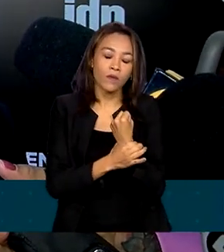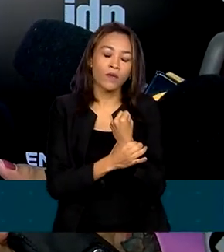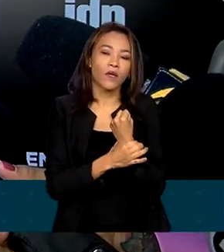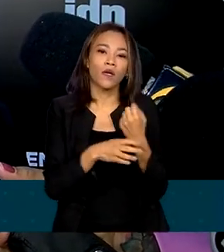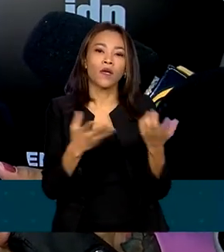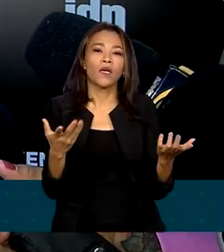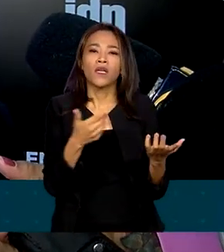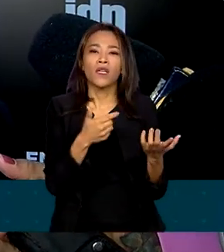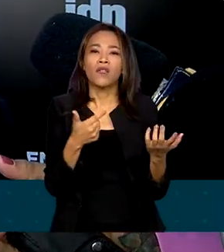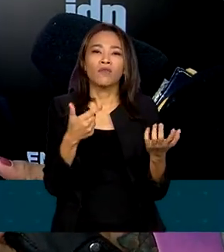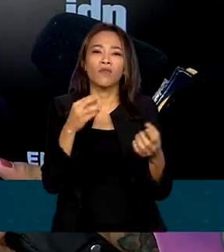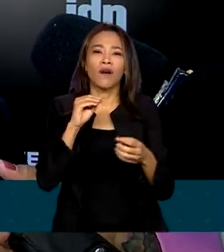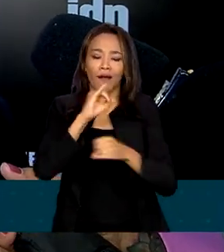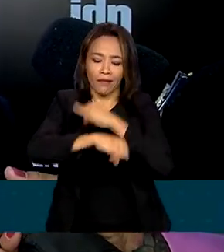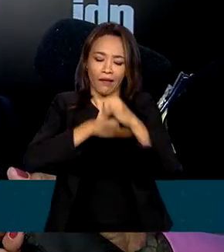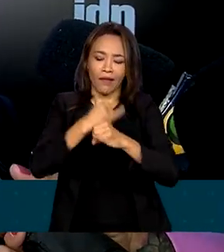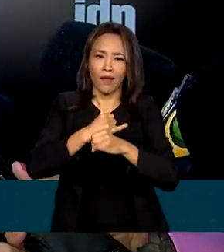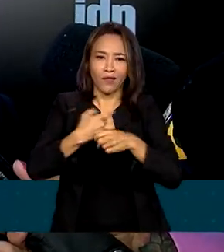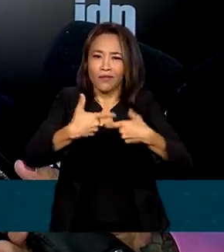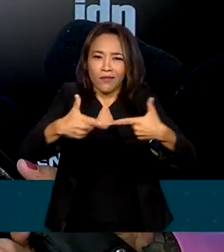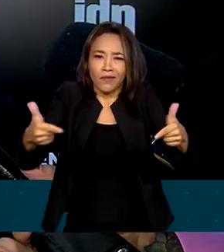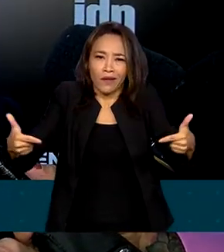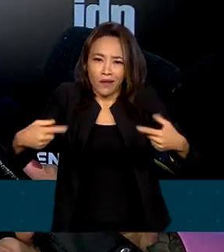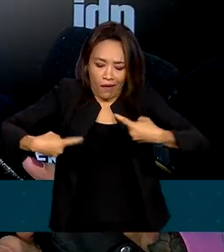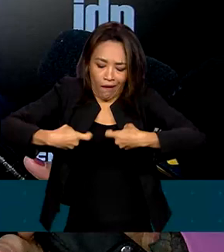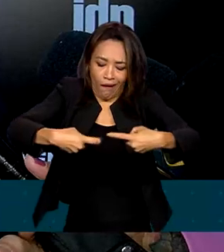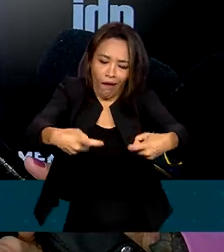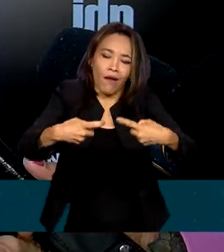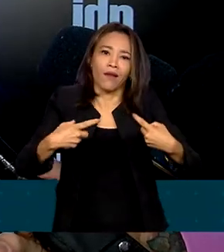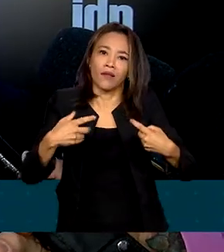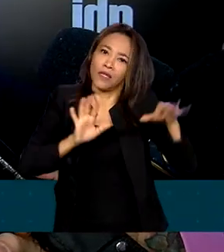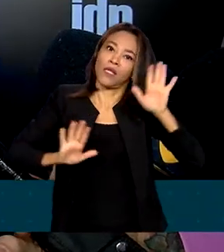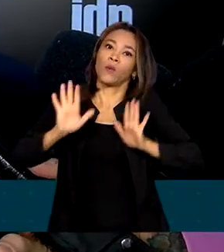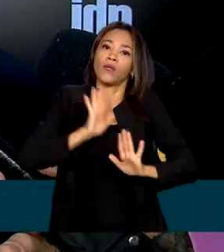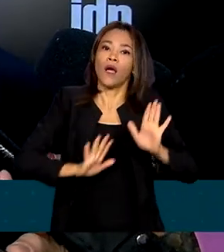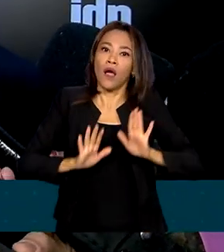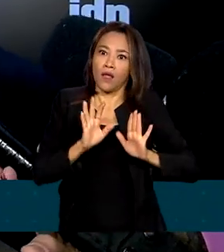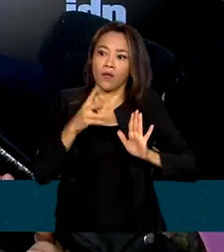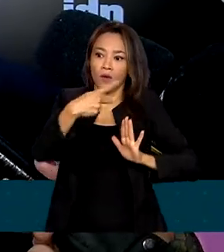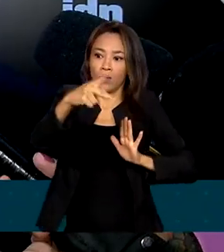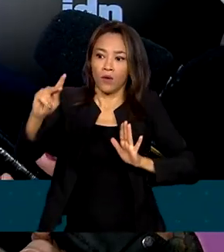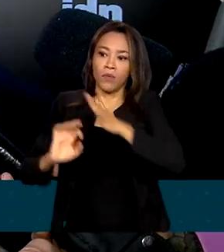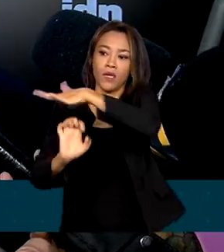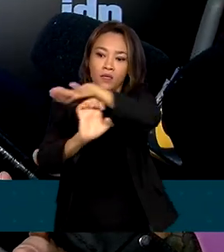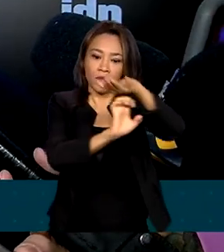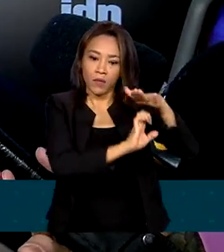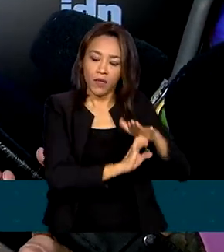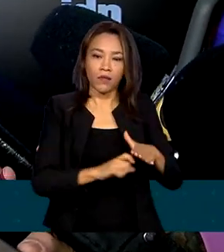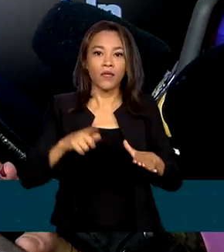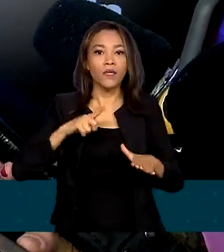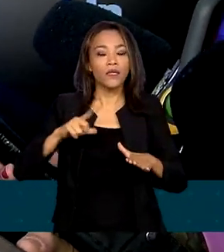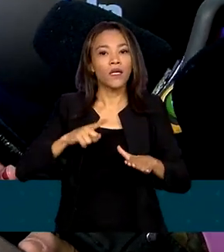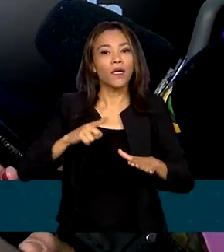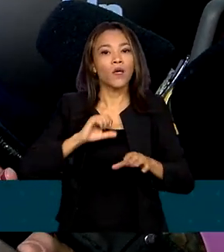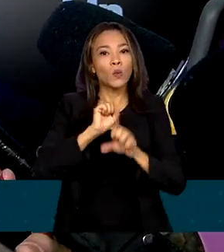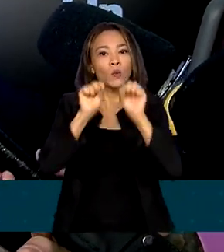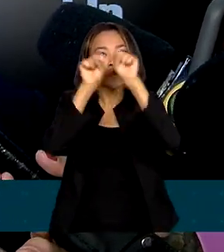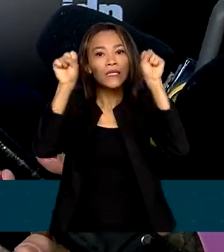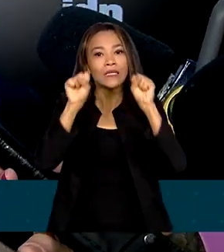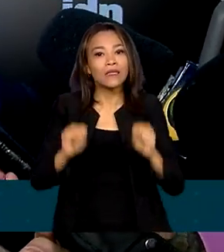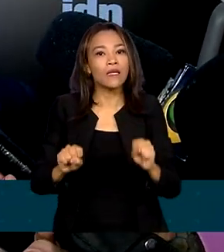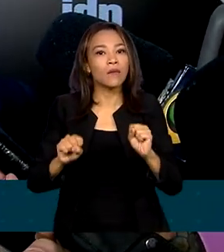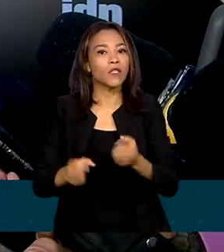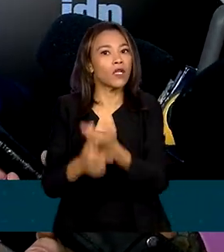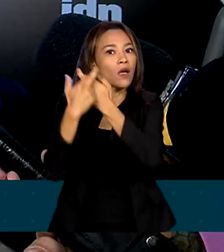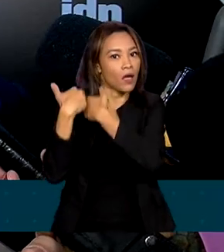seja uma guerra e que haja dever de cuidado por parte das empresas e haja um sistema de responsabilidade